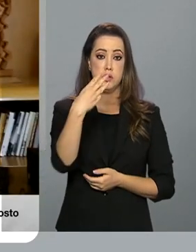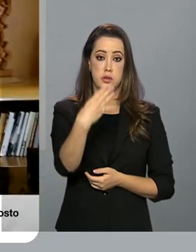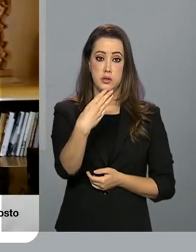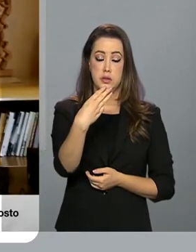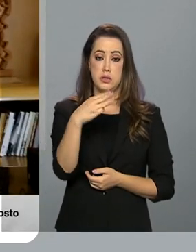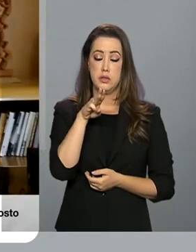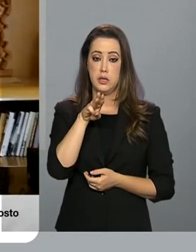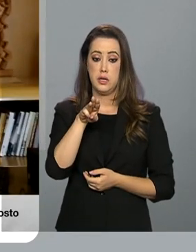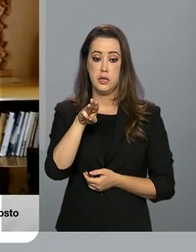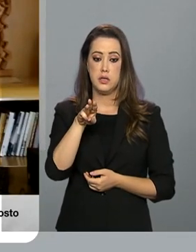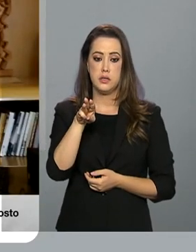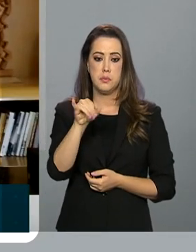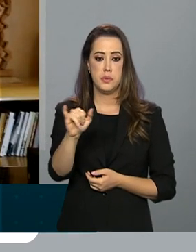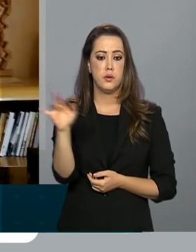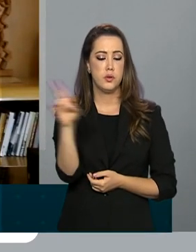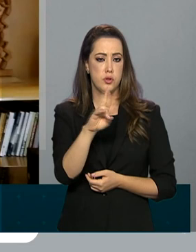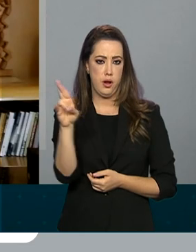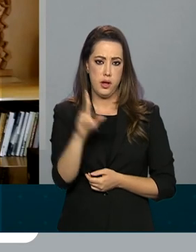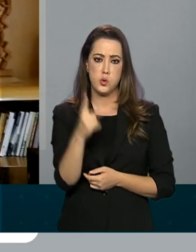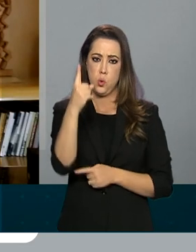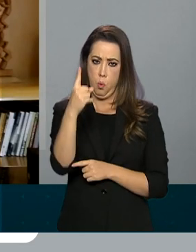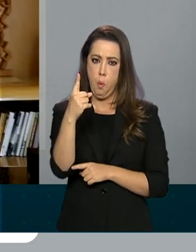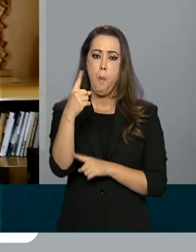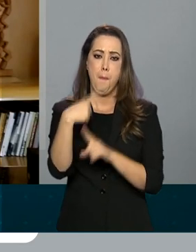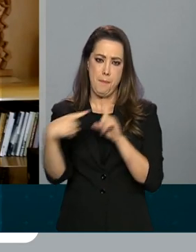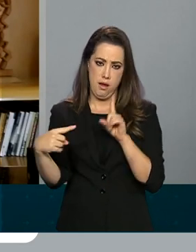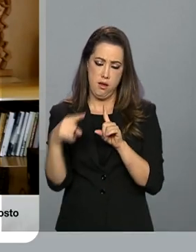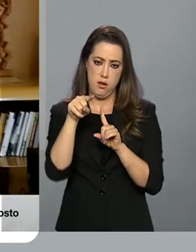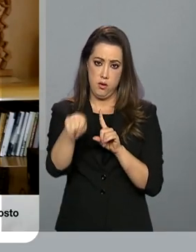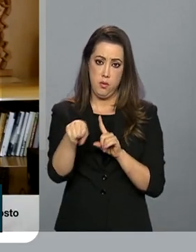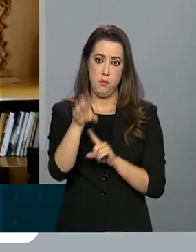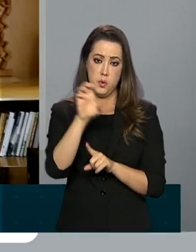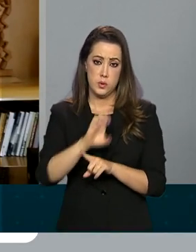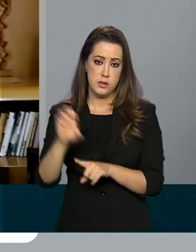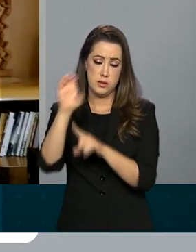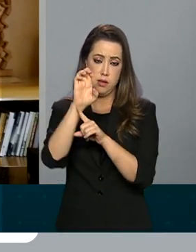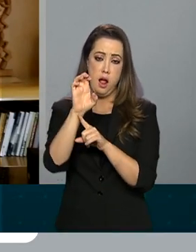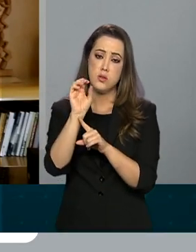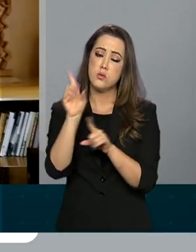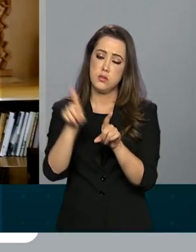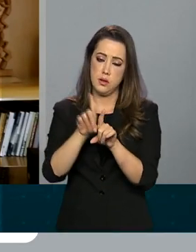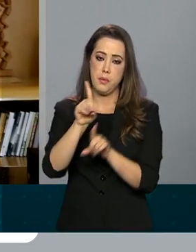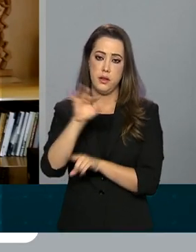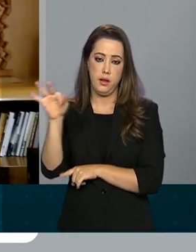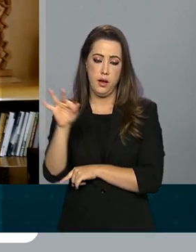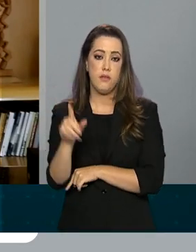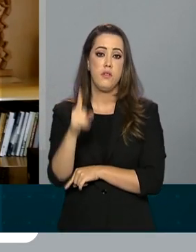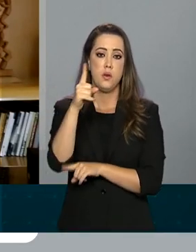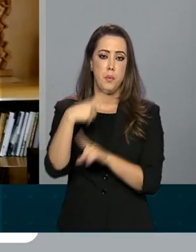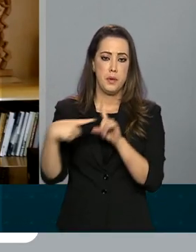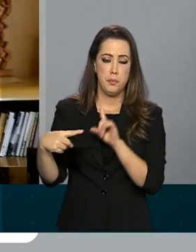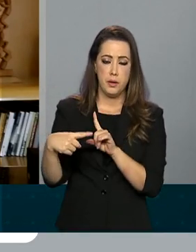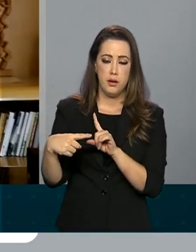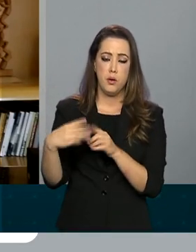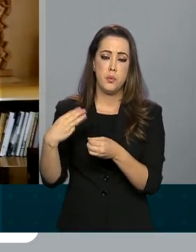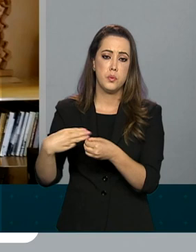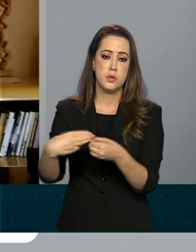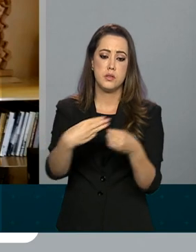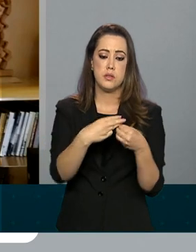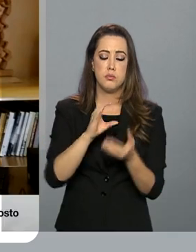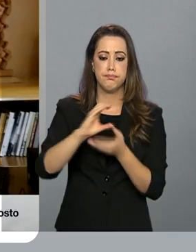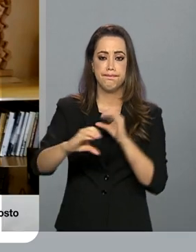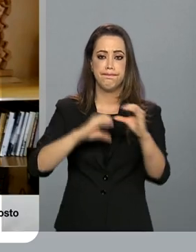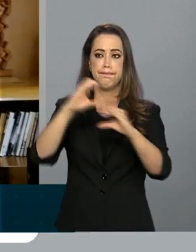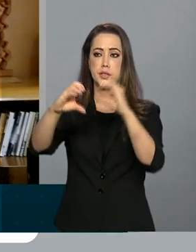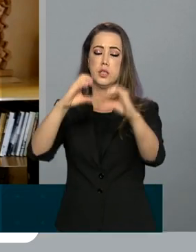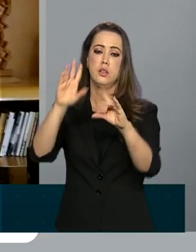de reais, sendo um bi e meio para estados e distrito federal e um bi e meio para os municípios. A gestão e distribuição dos recursos é